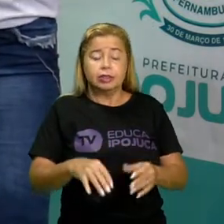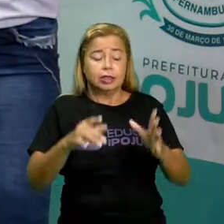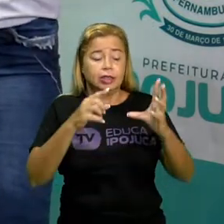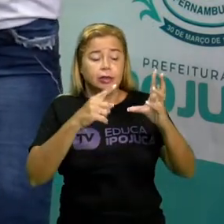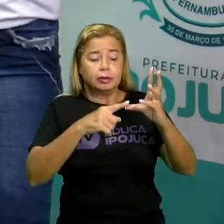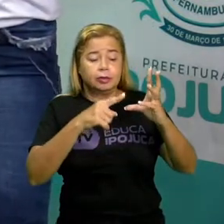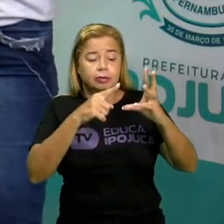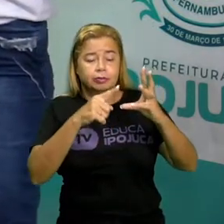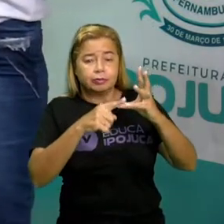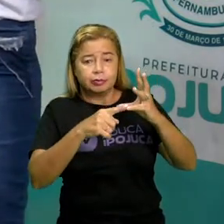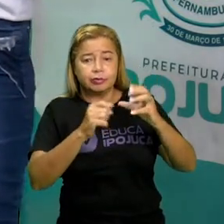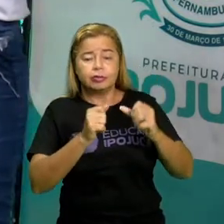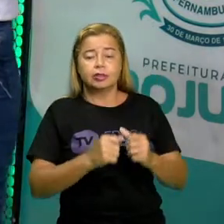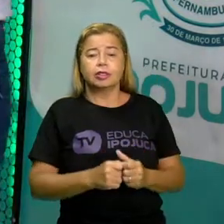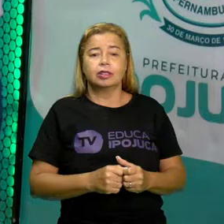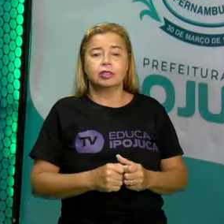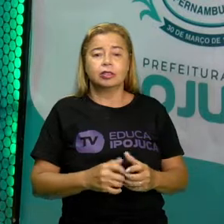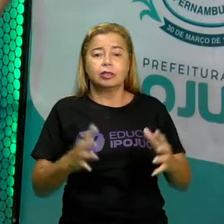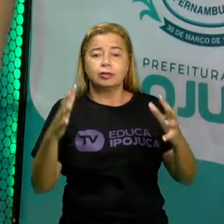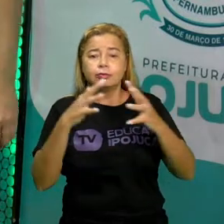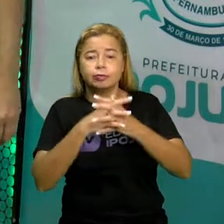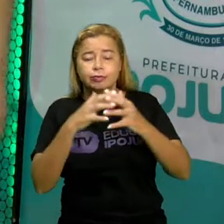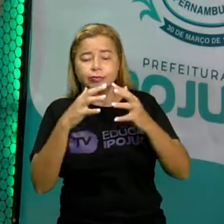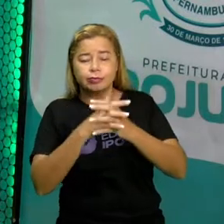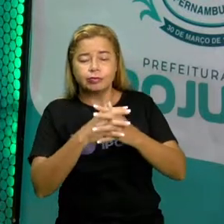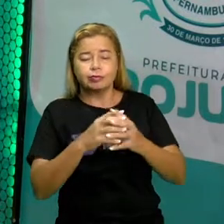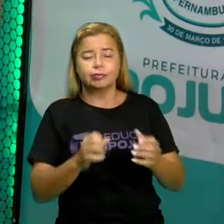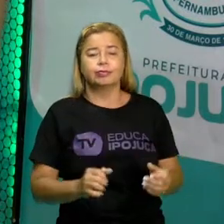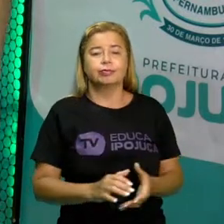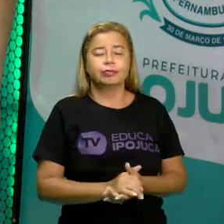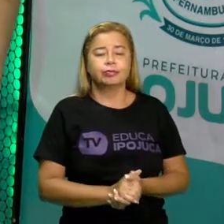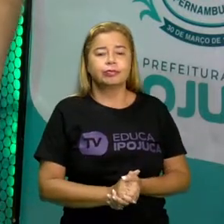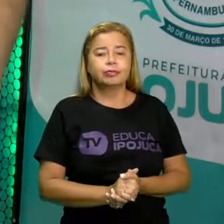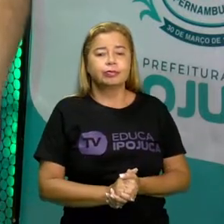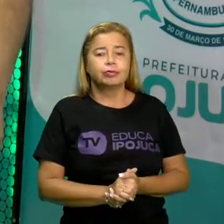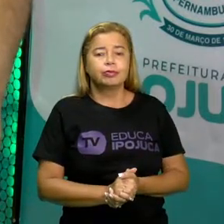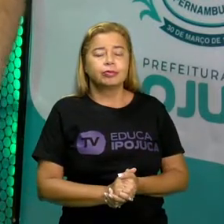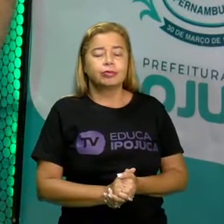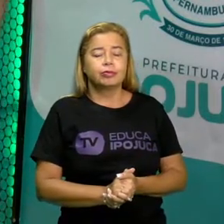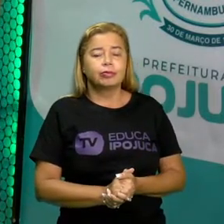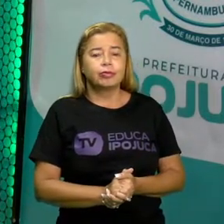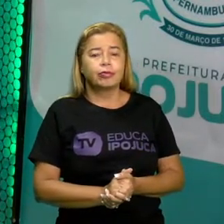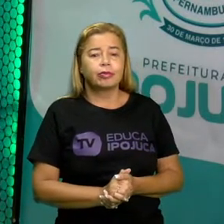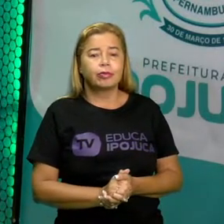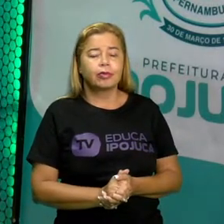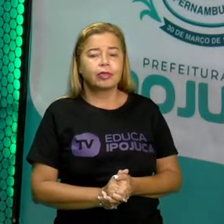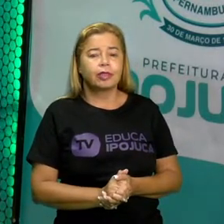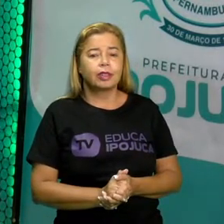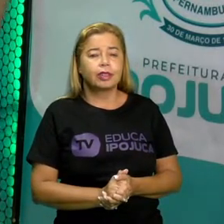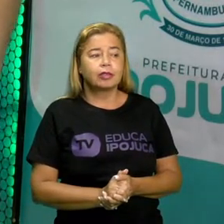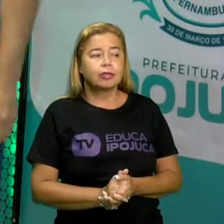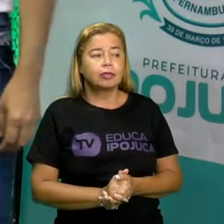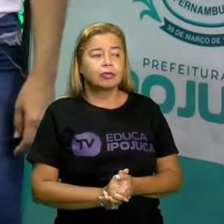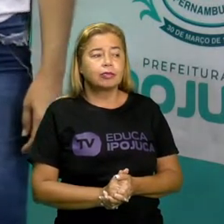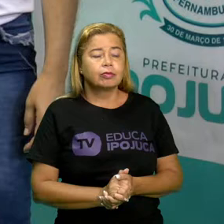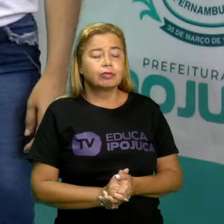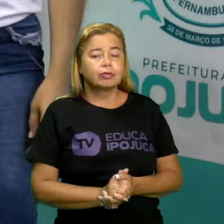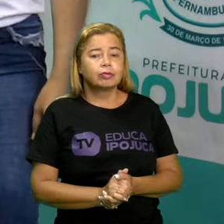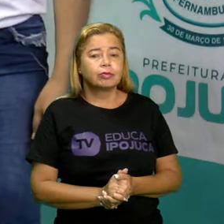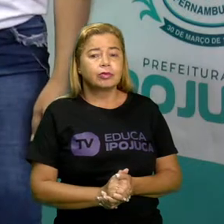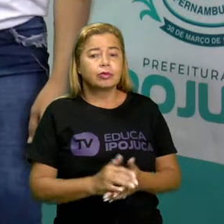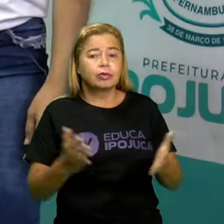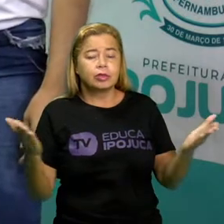vogais e também pelas consoantes. Isso mesmo. Bom,